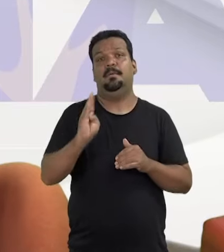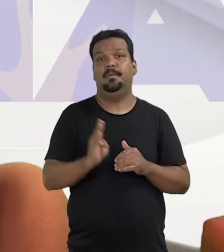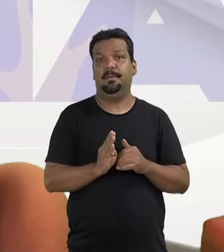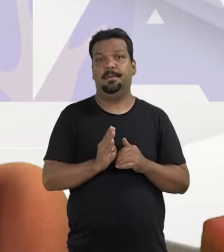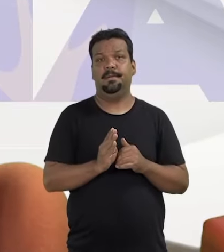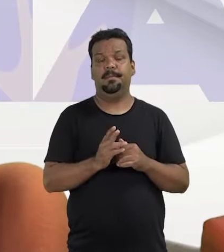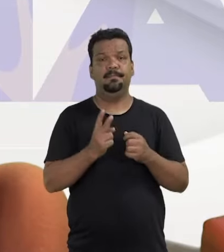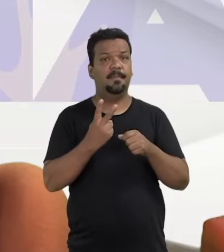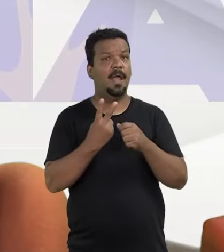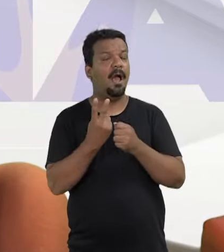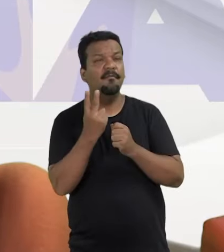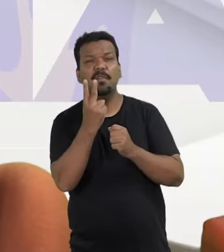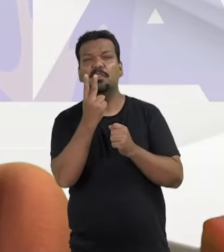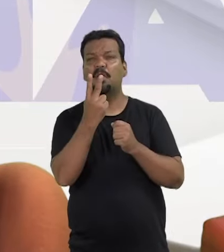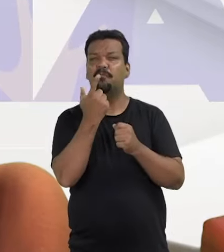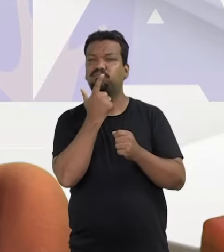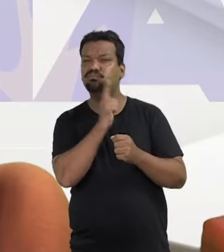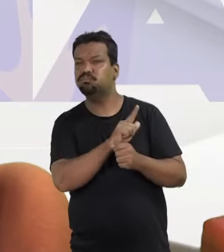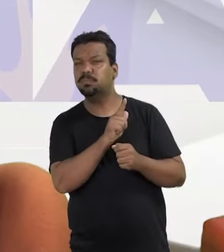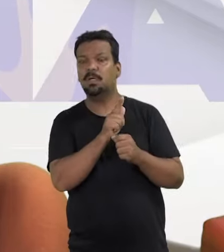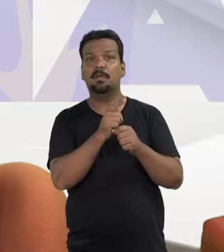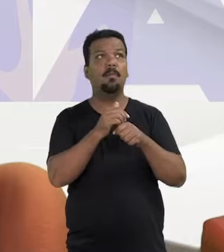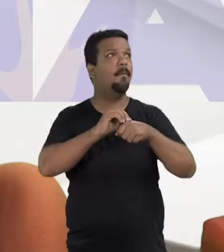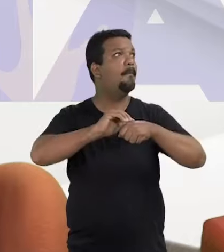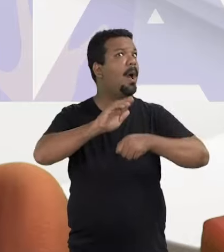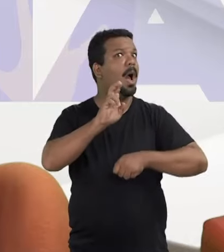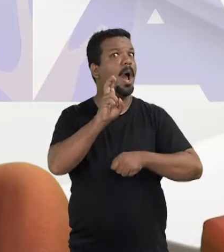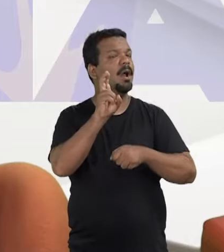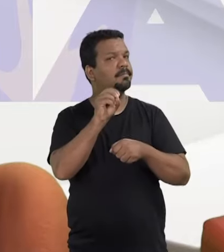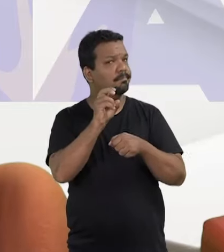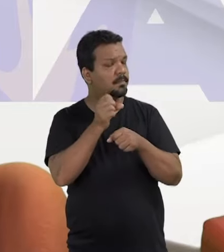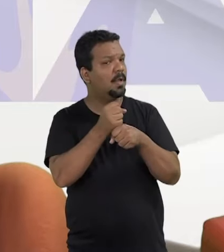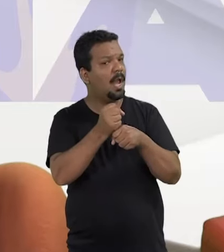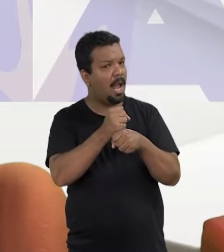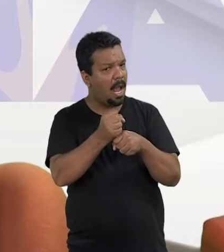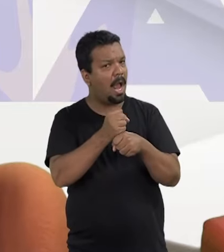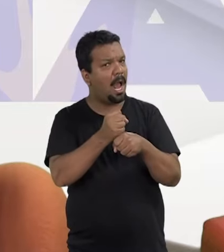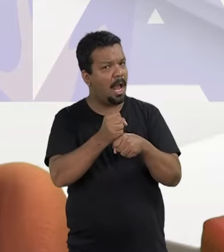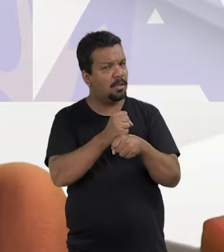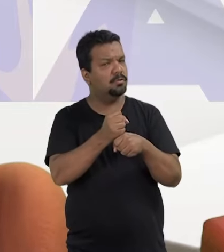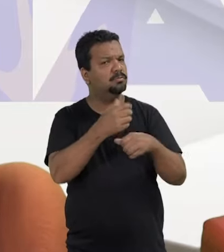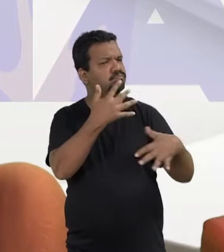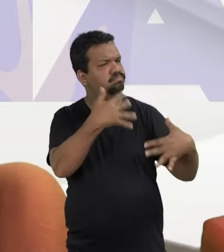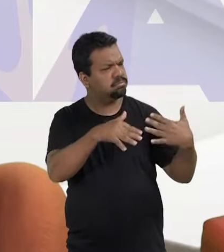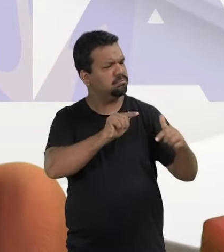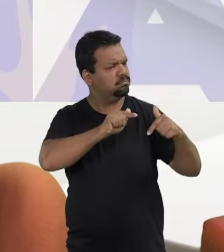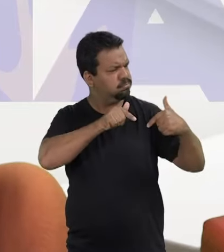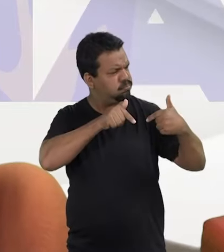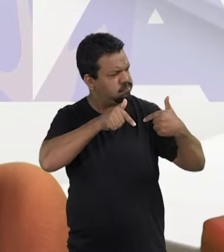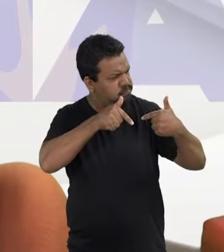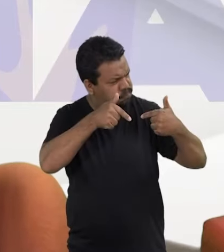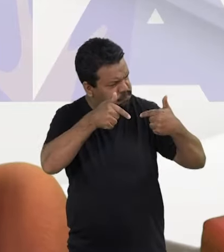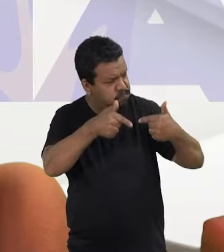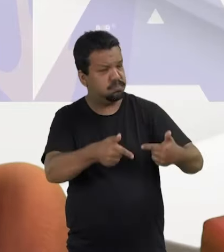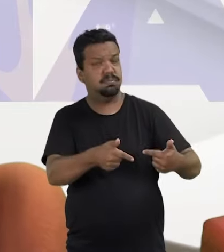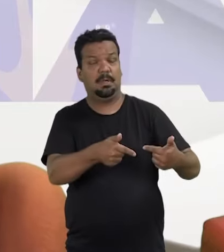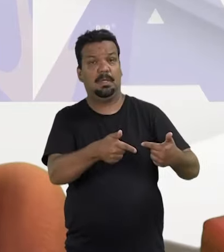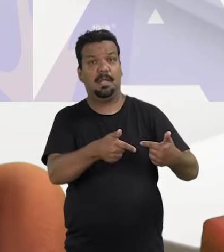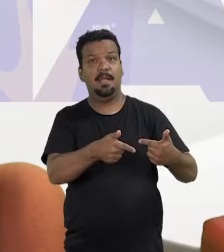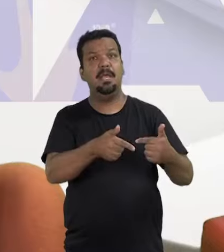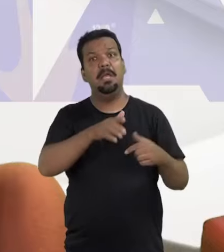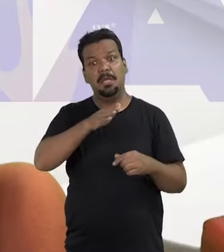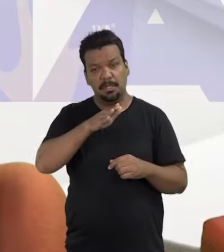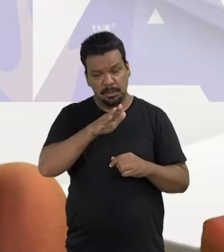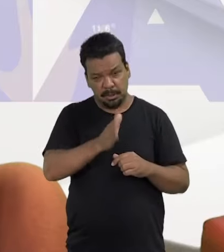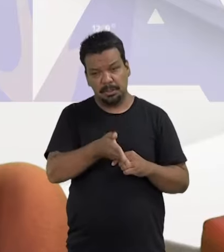legislação brasileira. A vitória foi conquistada depois de mais de 50 anos de mobilização e luta dos